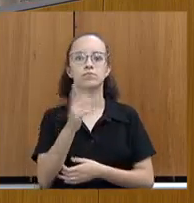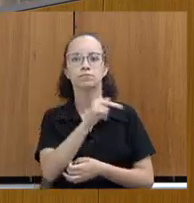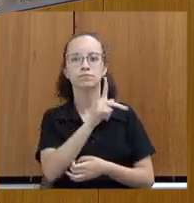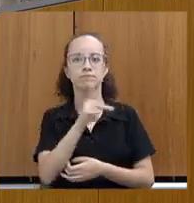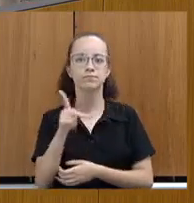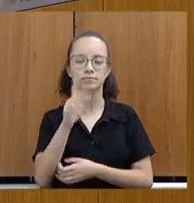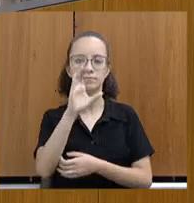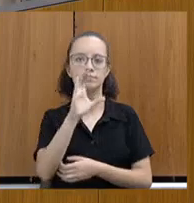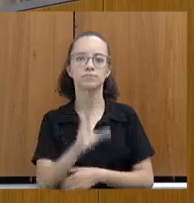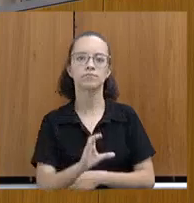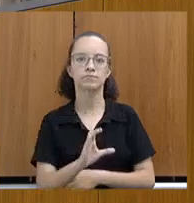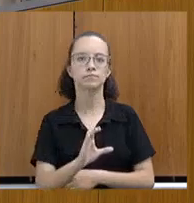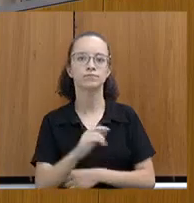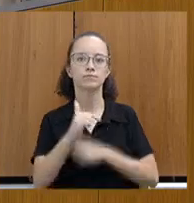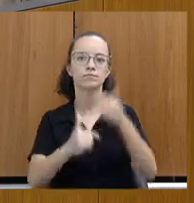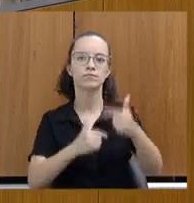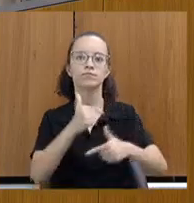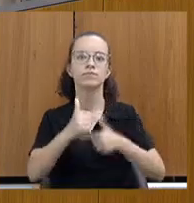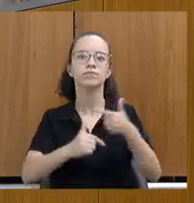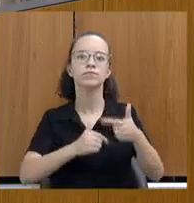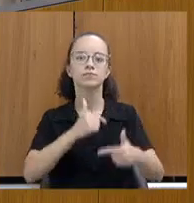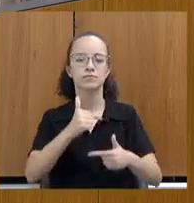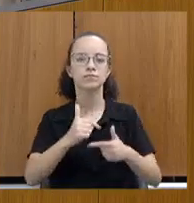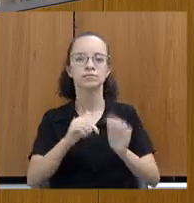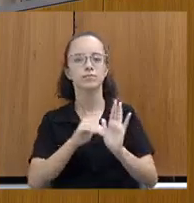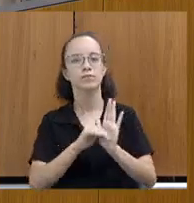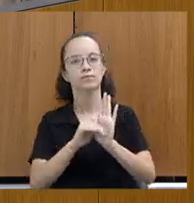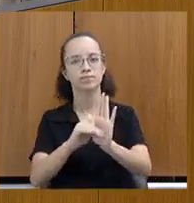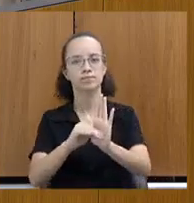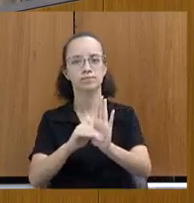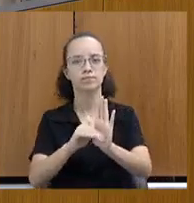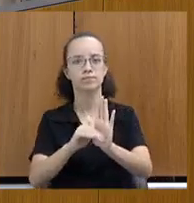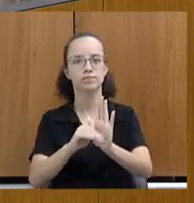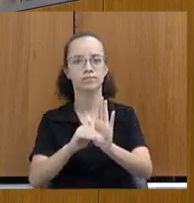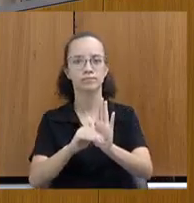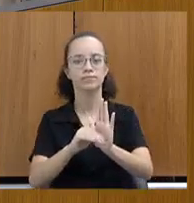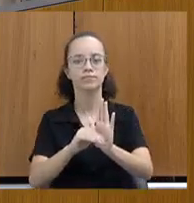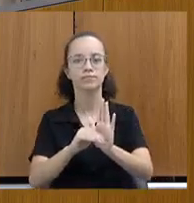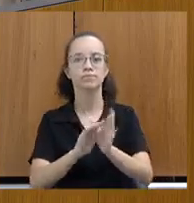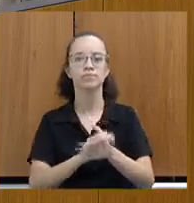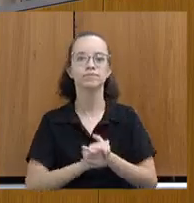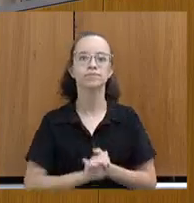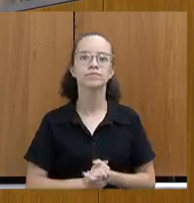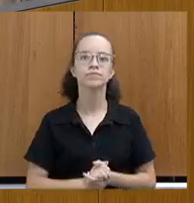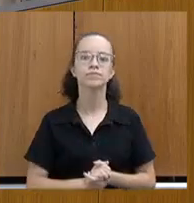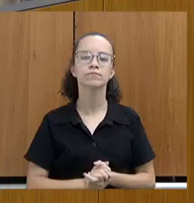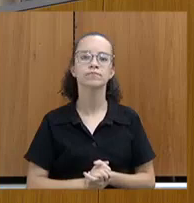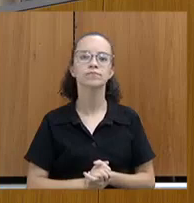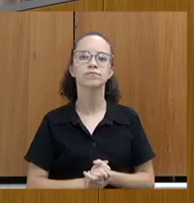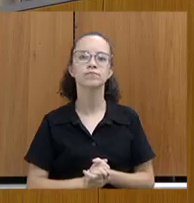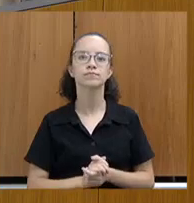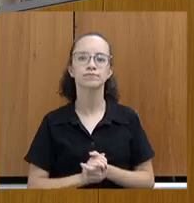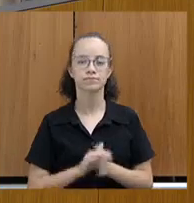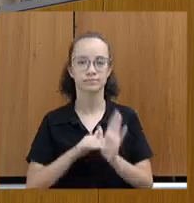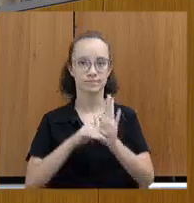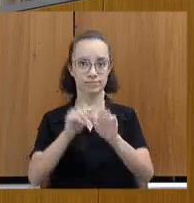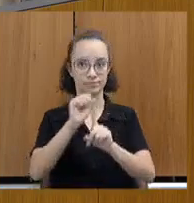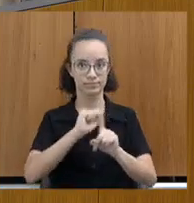da Comissão de Trabalho, Assistência, Previdência. Assistência Social.